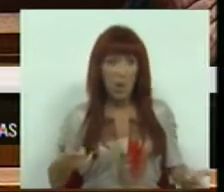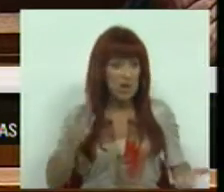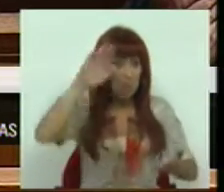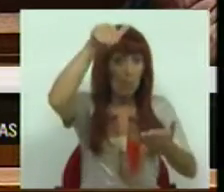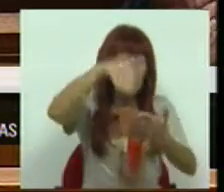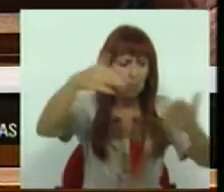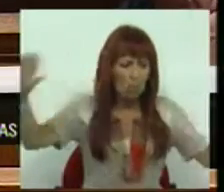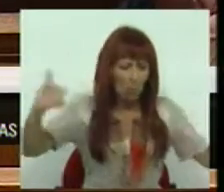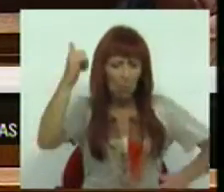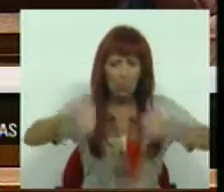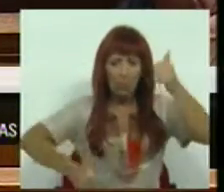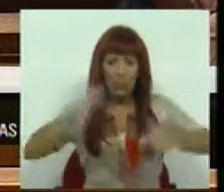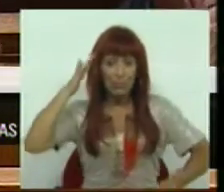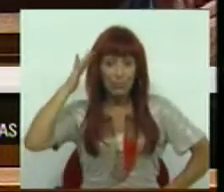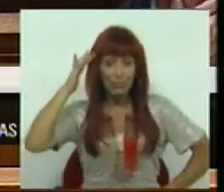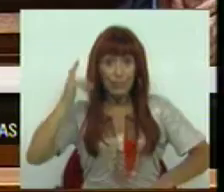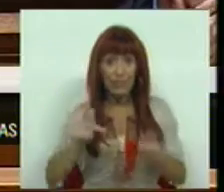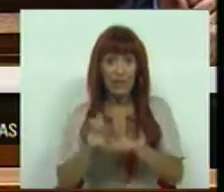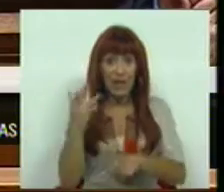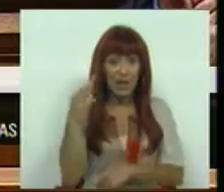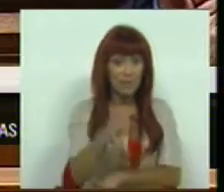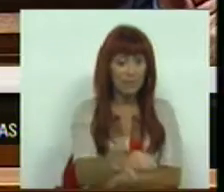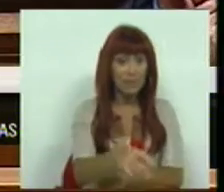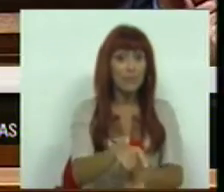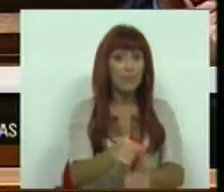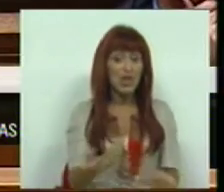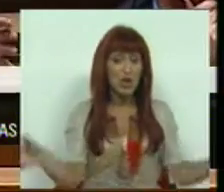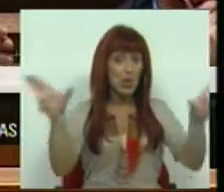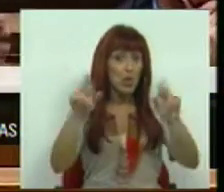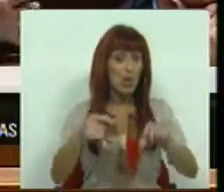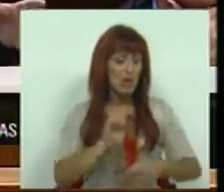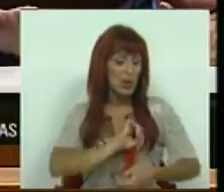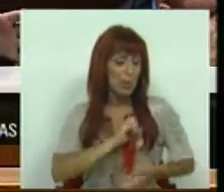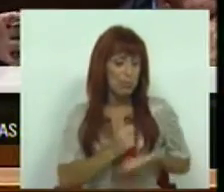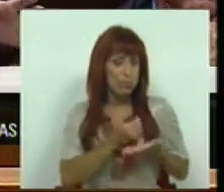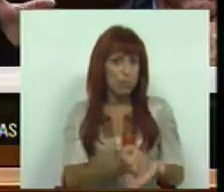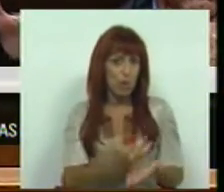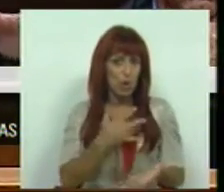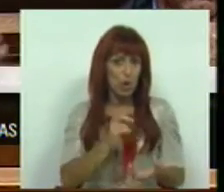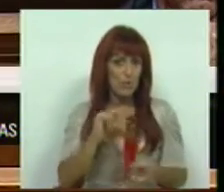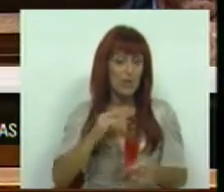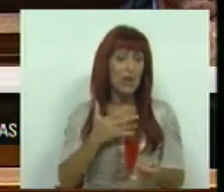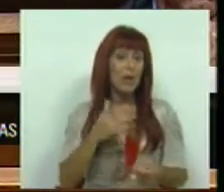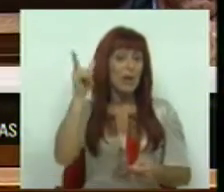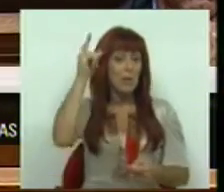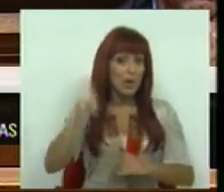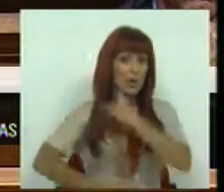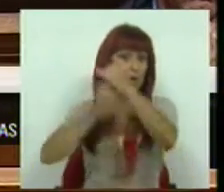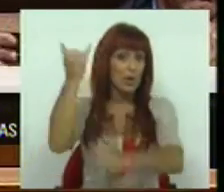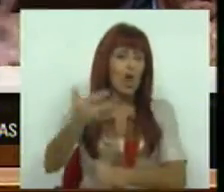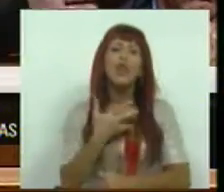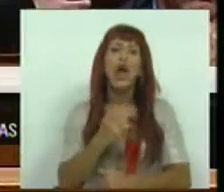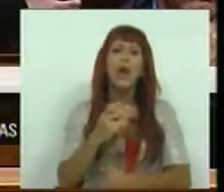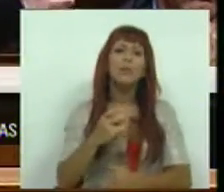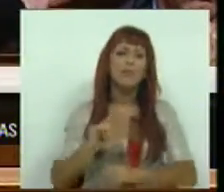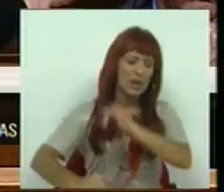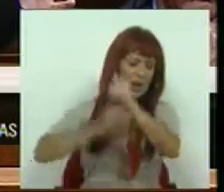resultados do concurso que está a decorrer na FCT para as novas bolsas de doutoramento e de pós-doc. Perspetiva